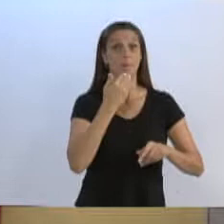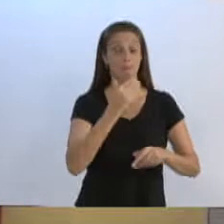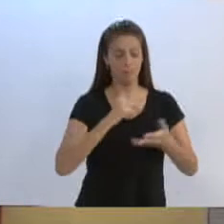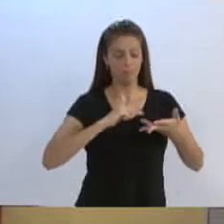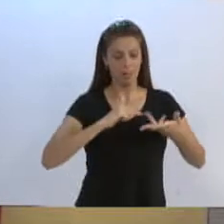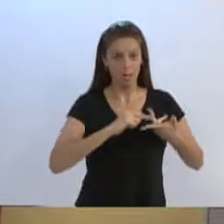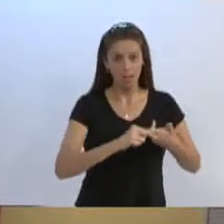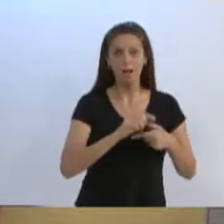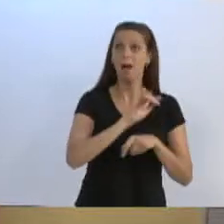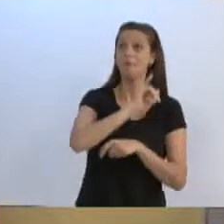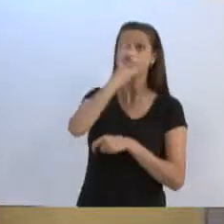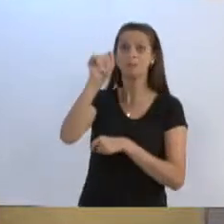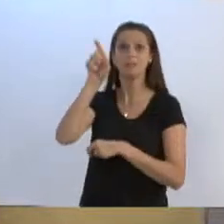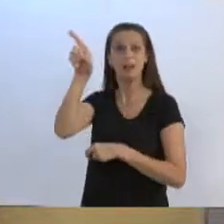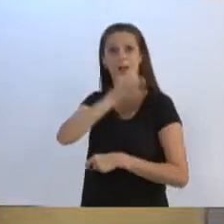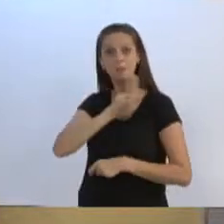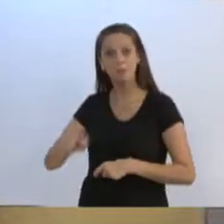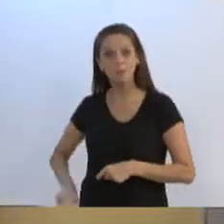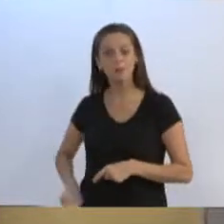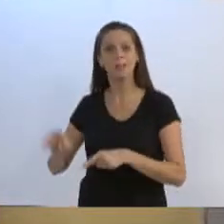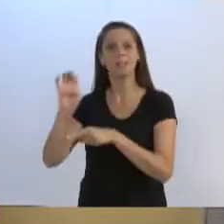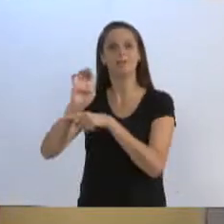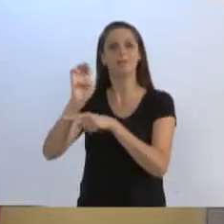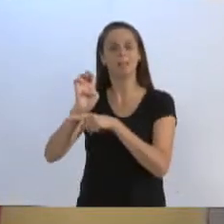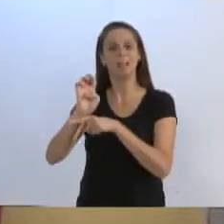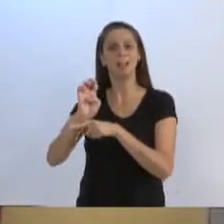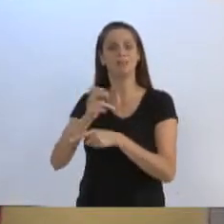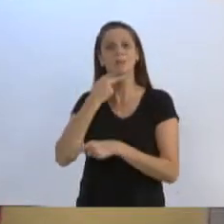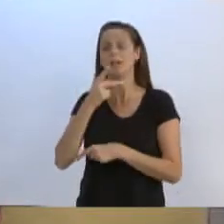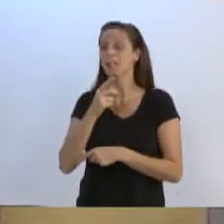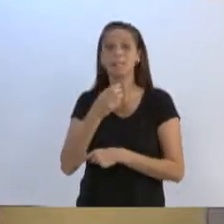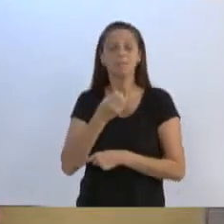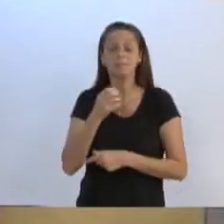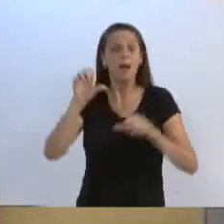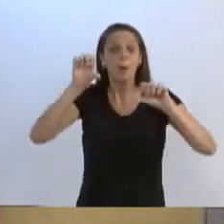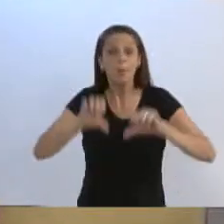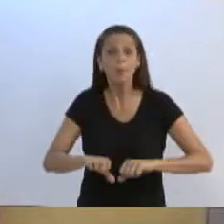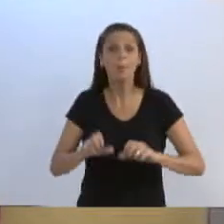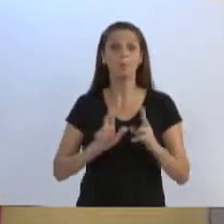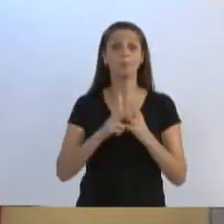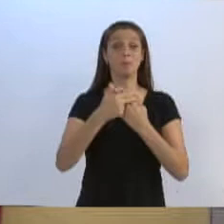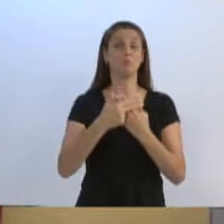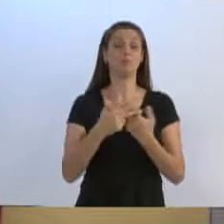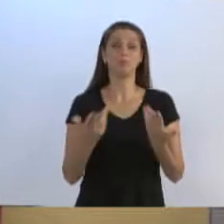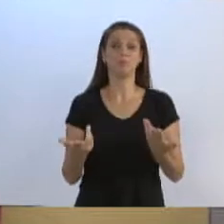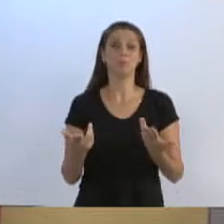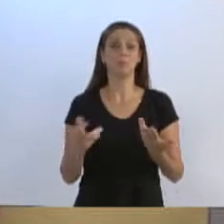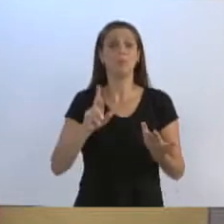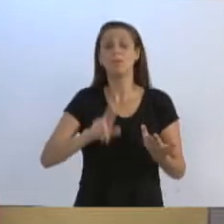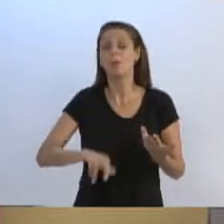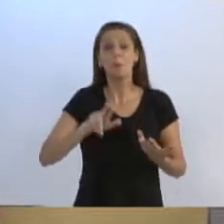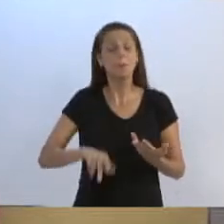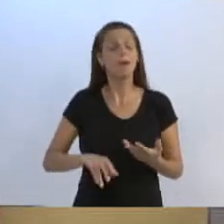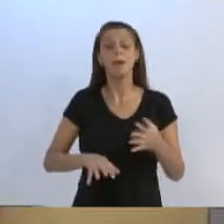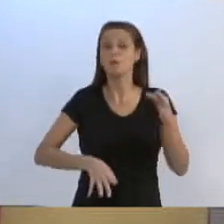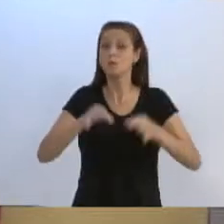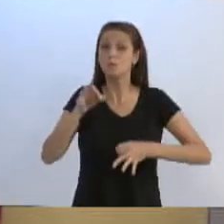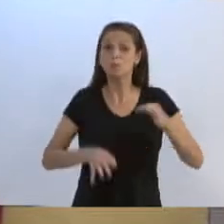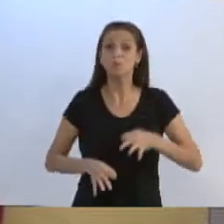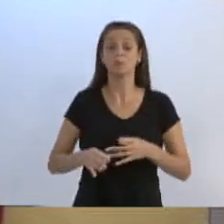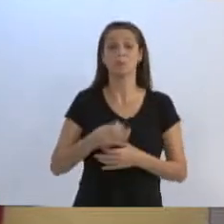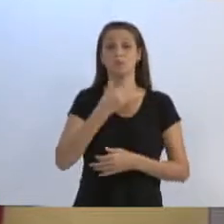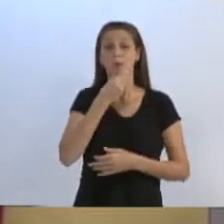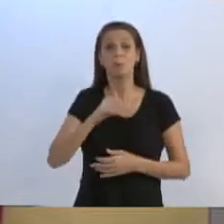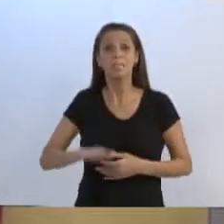que não está boa a situação do SUS, não está boa. Não é justo que um menino, uma menina, uma criança,